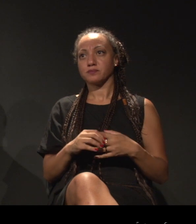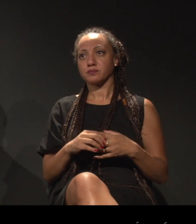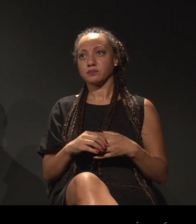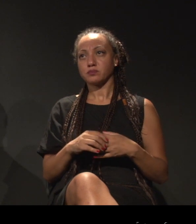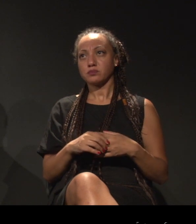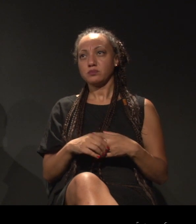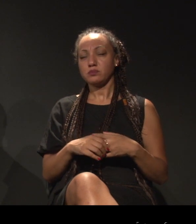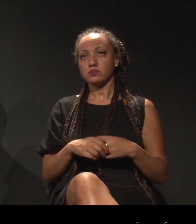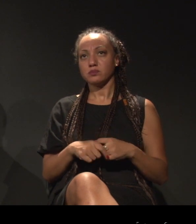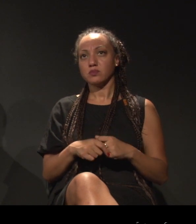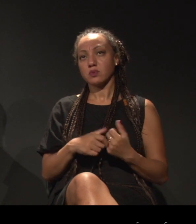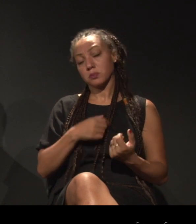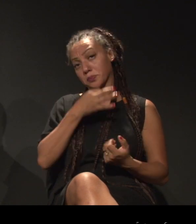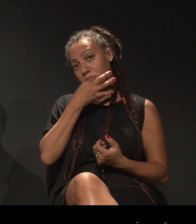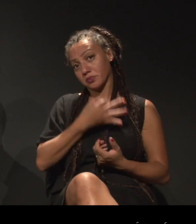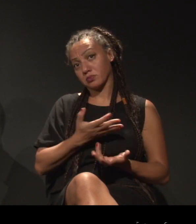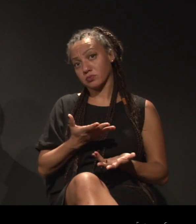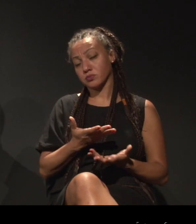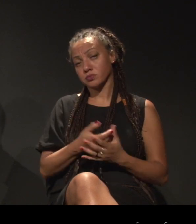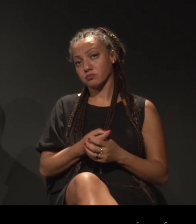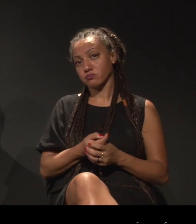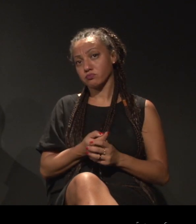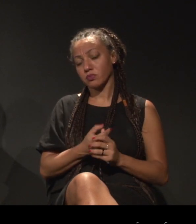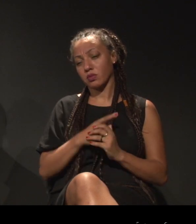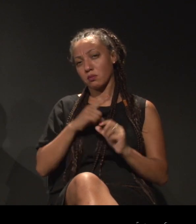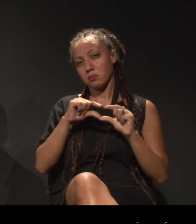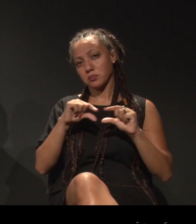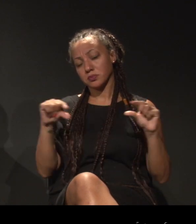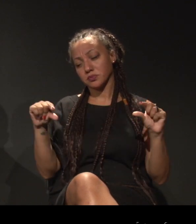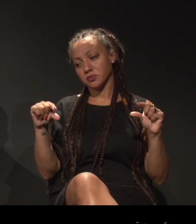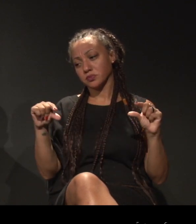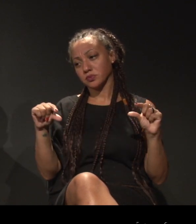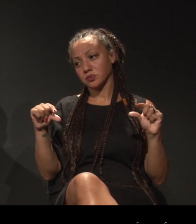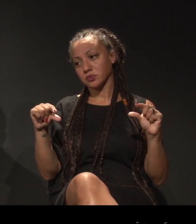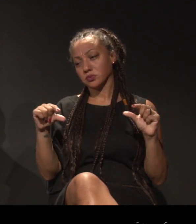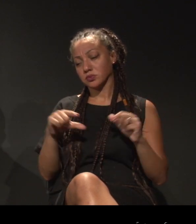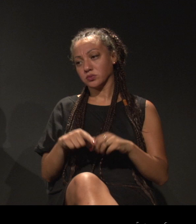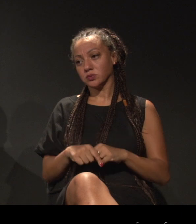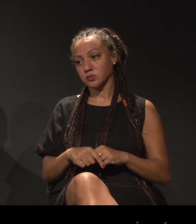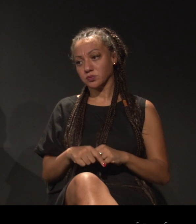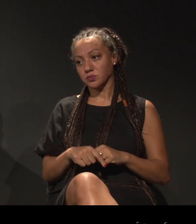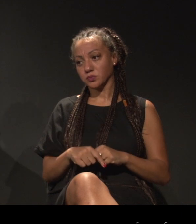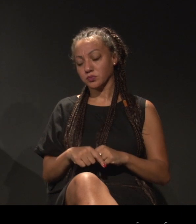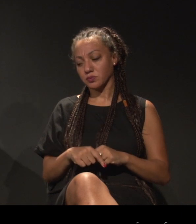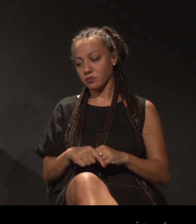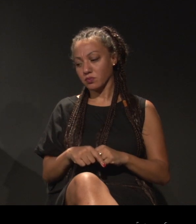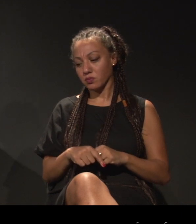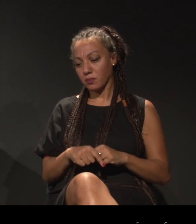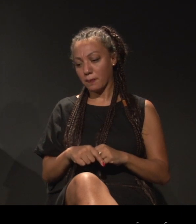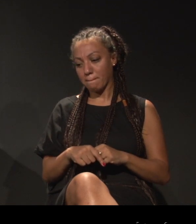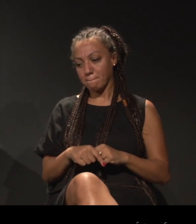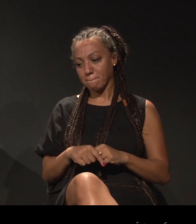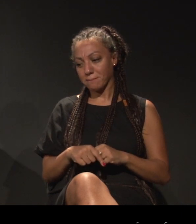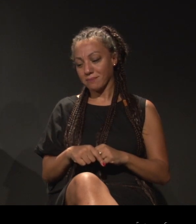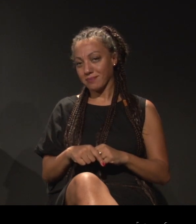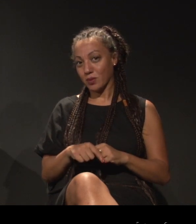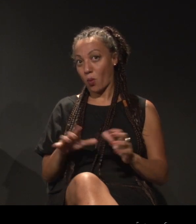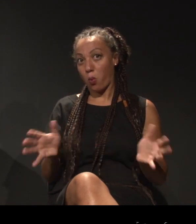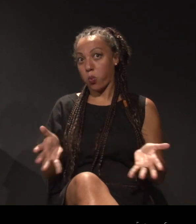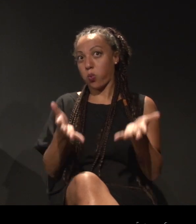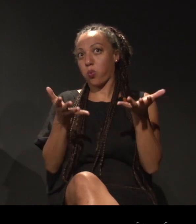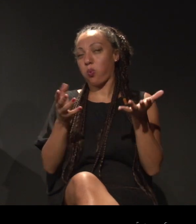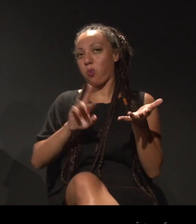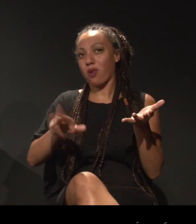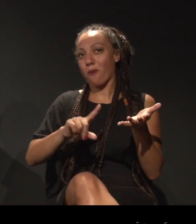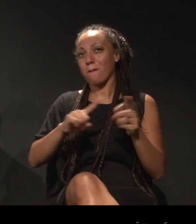eu acho isso, eu tenho uma frase e ela não é nem tão animadora mas